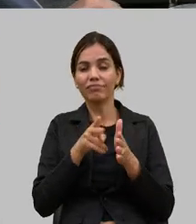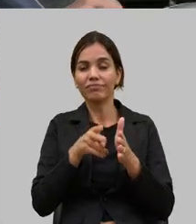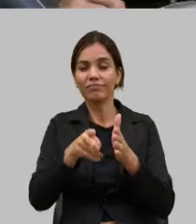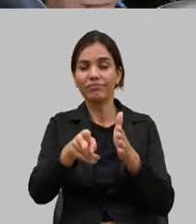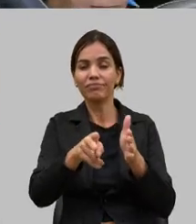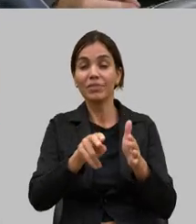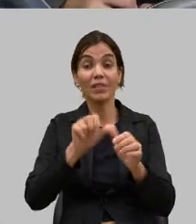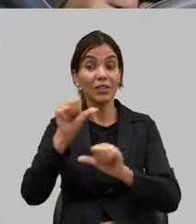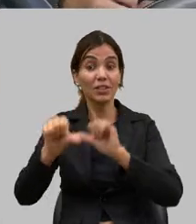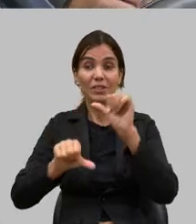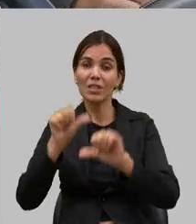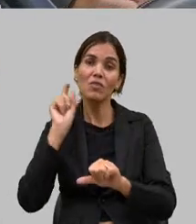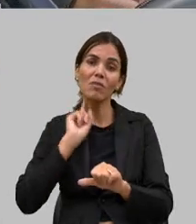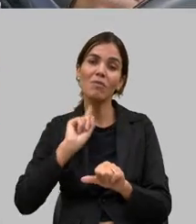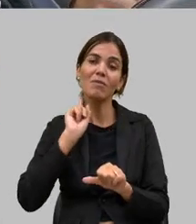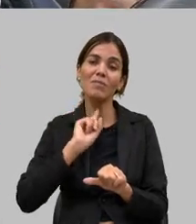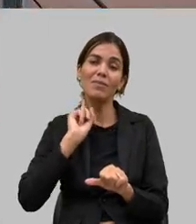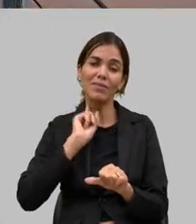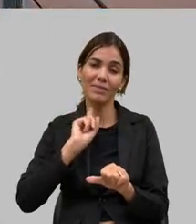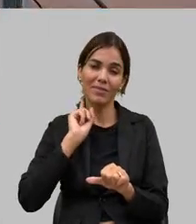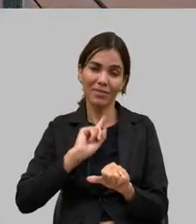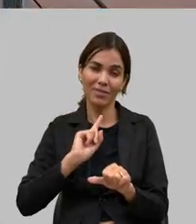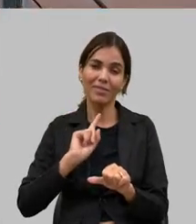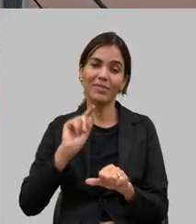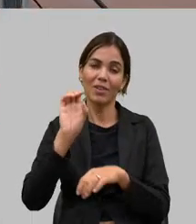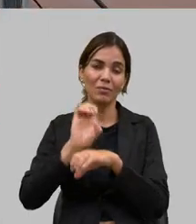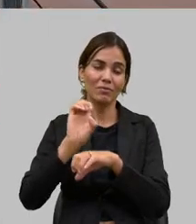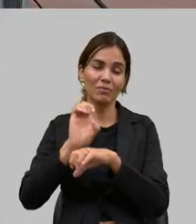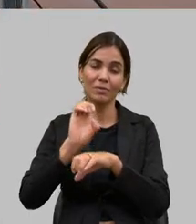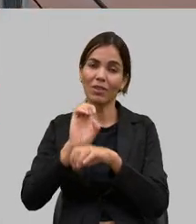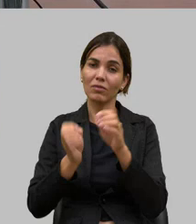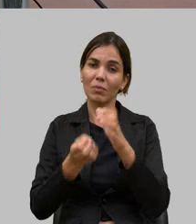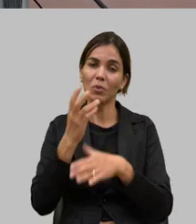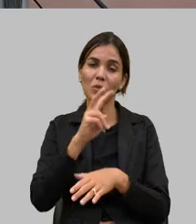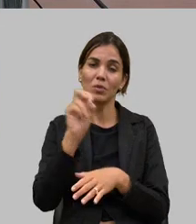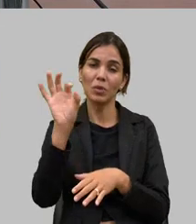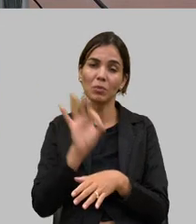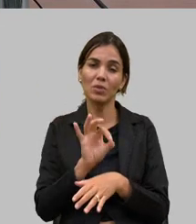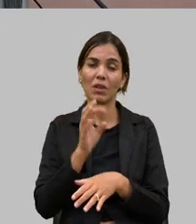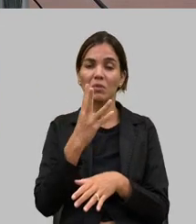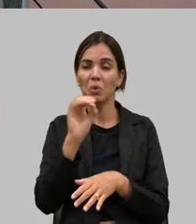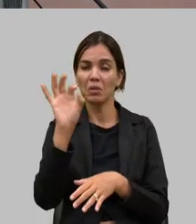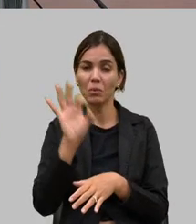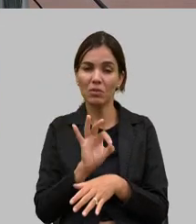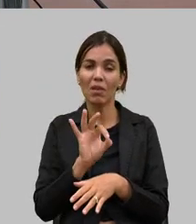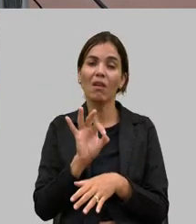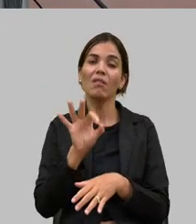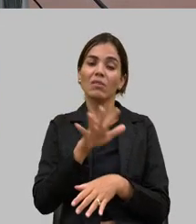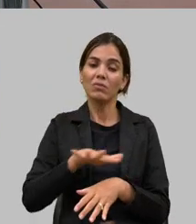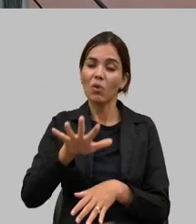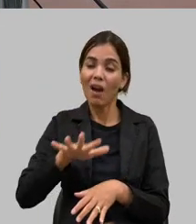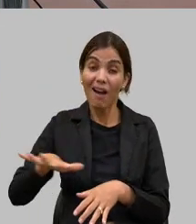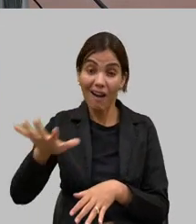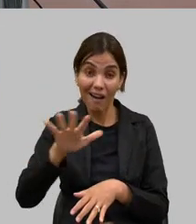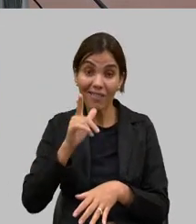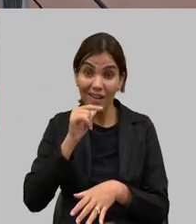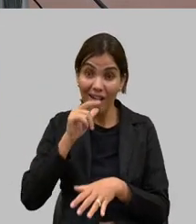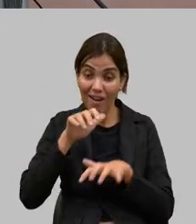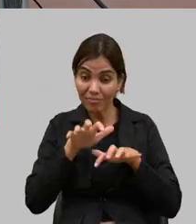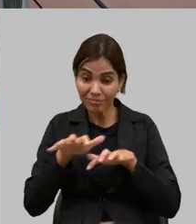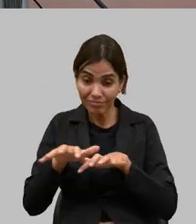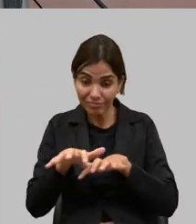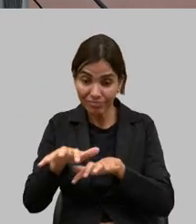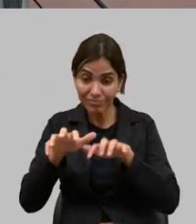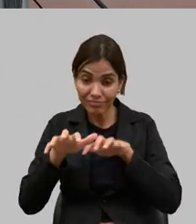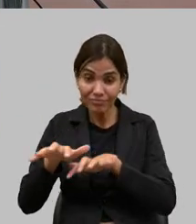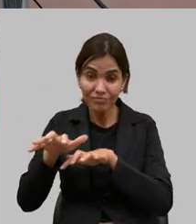Gerais no estado que vai produzir em torno de 50% 40% da sua área irrigada melhorando